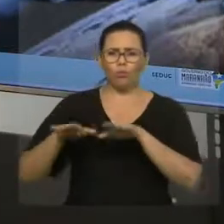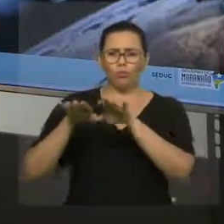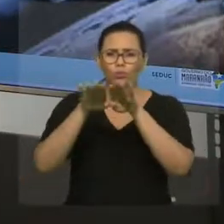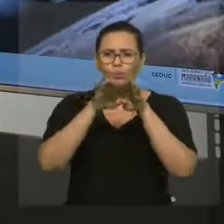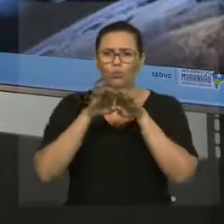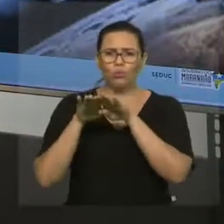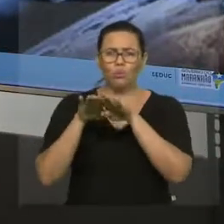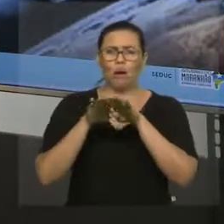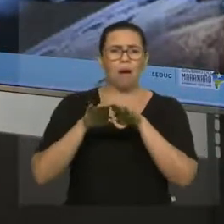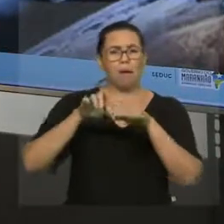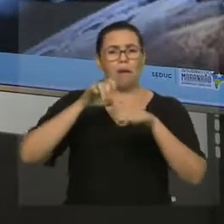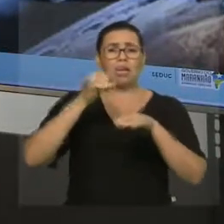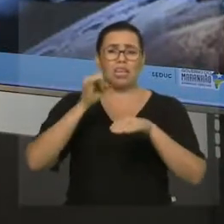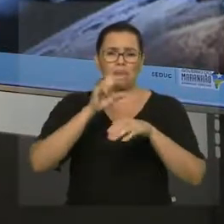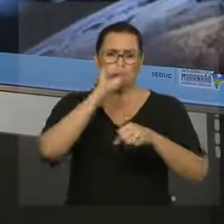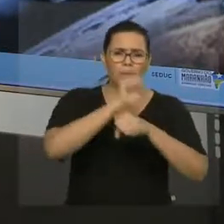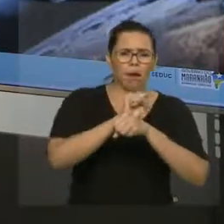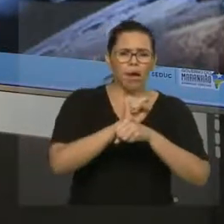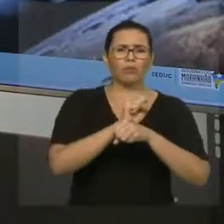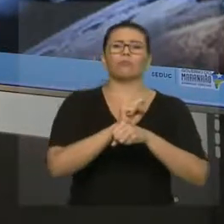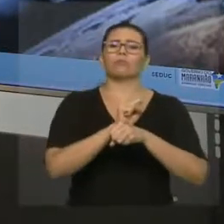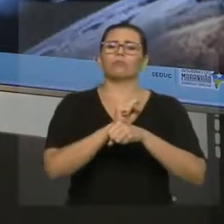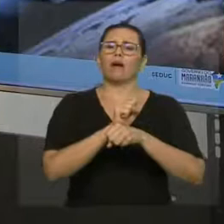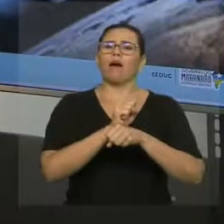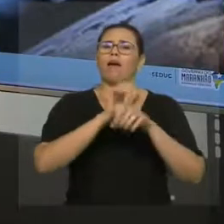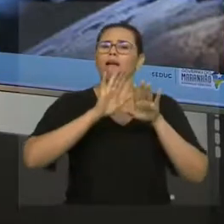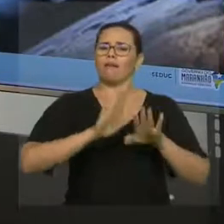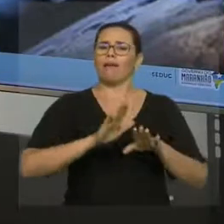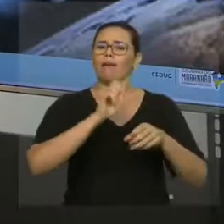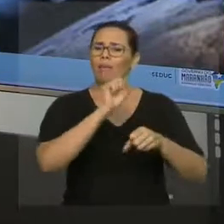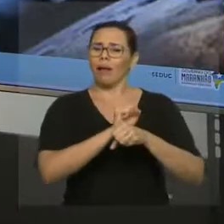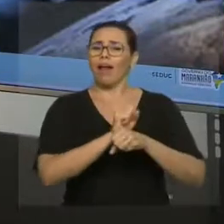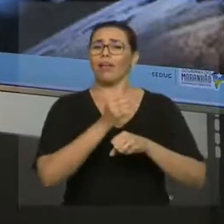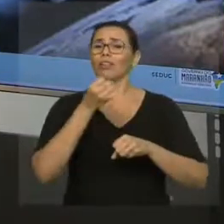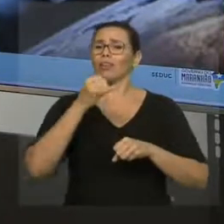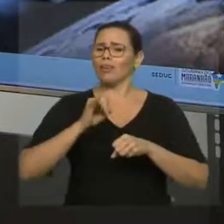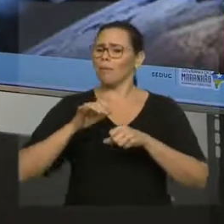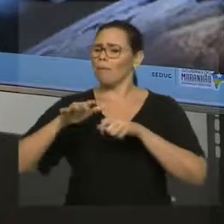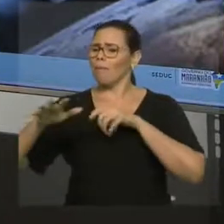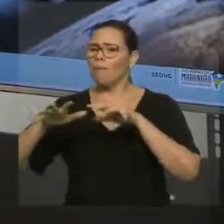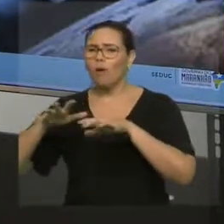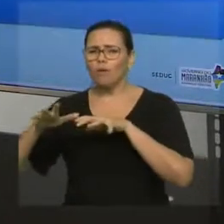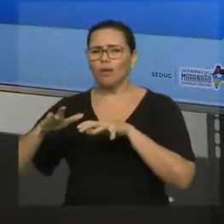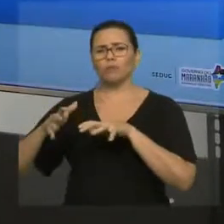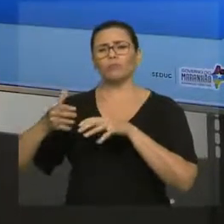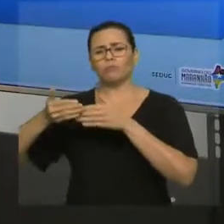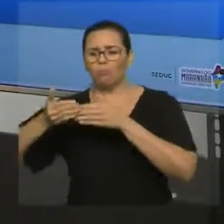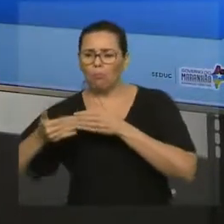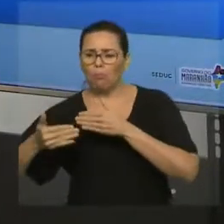repouso, o que é o tal do MRU, movimento em linha reta com velocidade constante, ok?